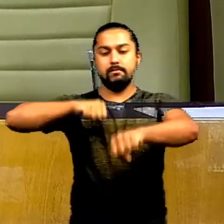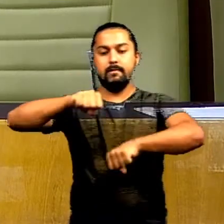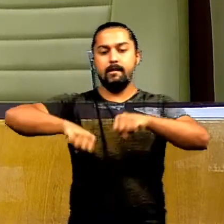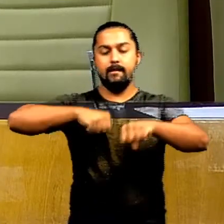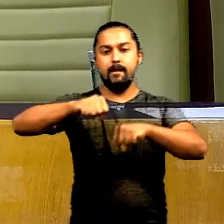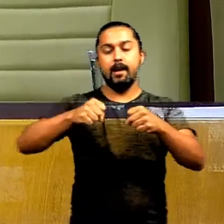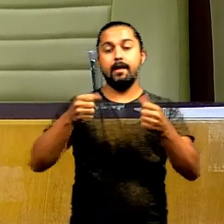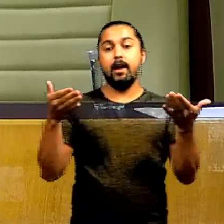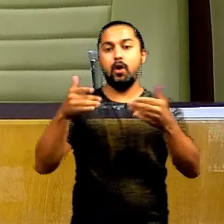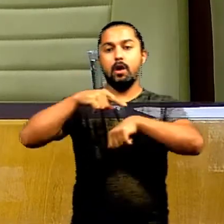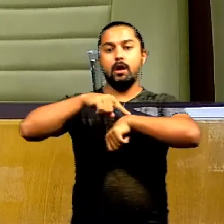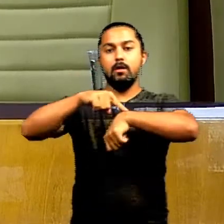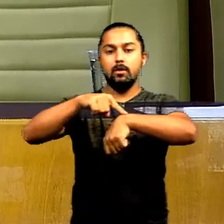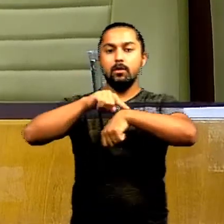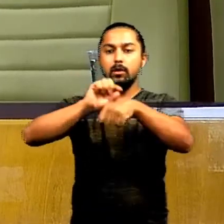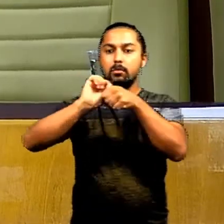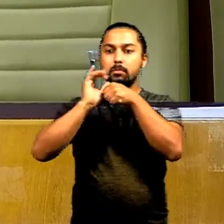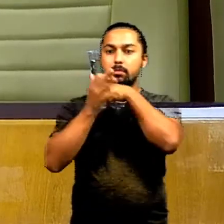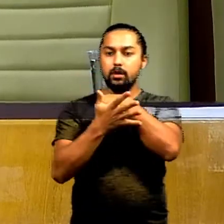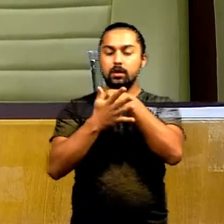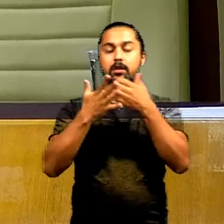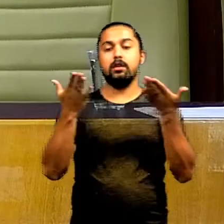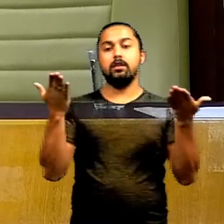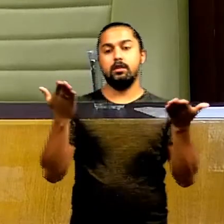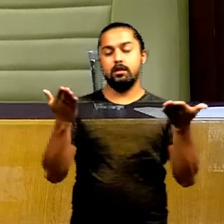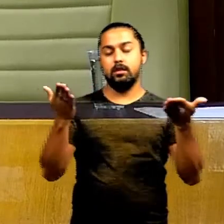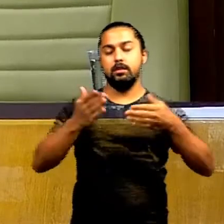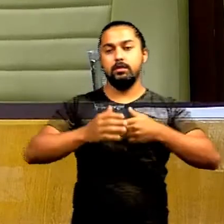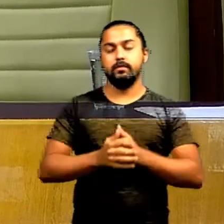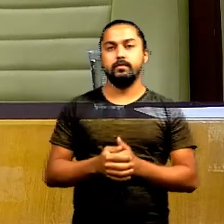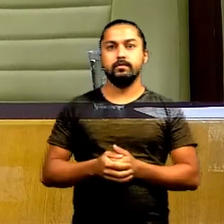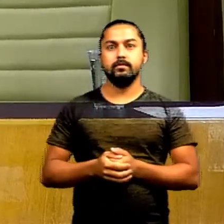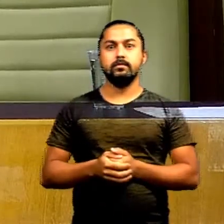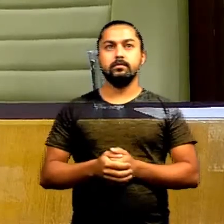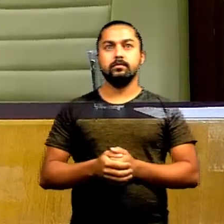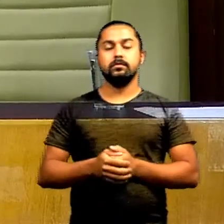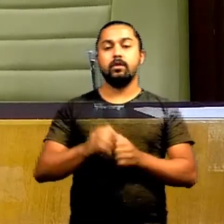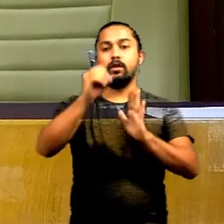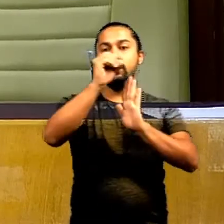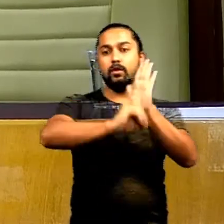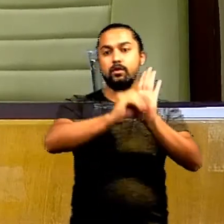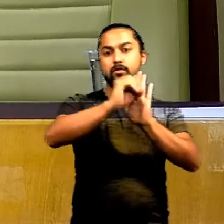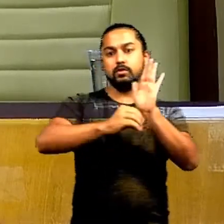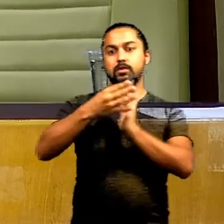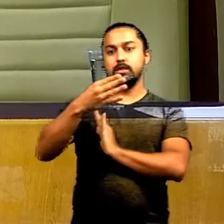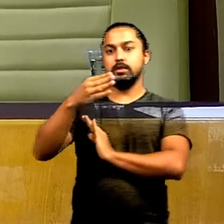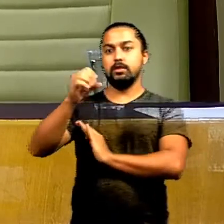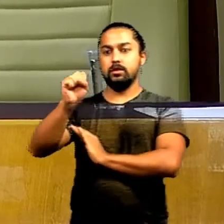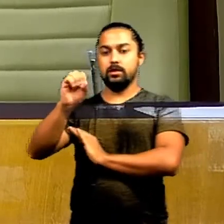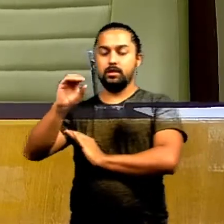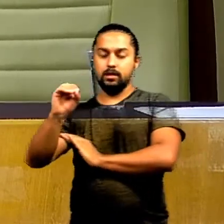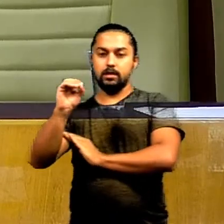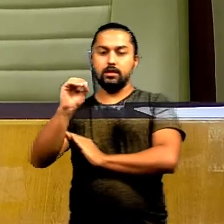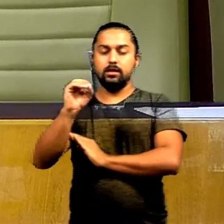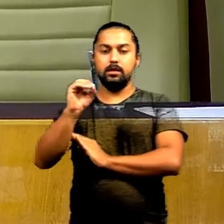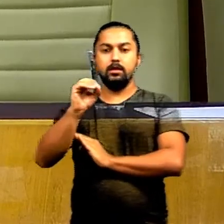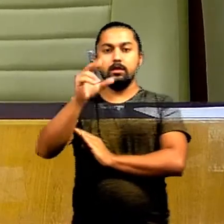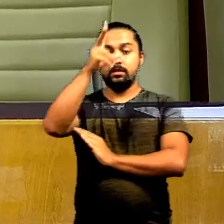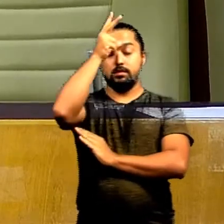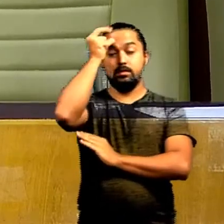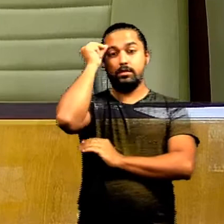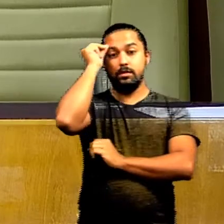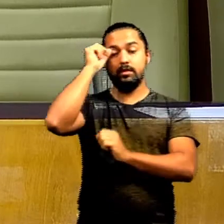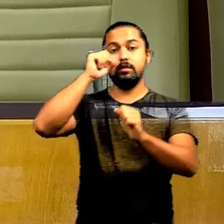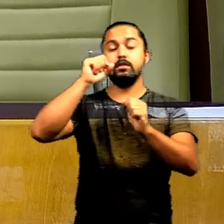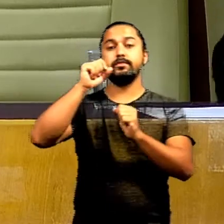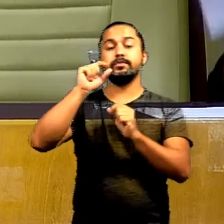bicicleta durante o período de enfrentamento ao novo coronavírus. Ofício 480 de 2020, do Gabinete